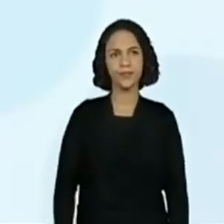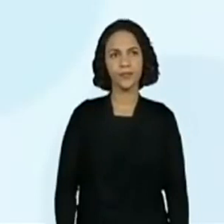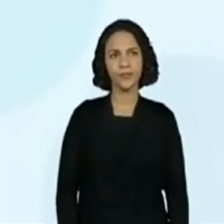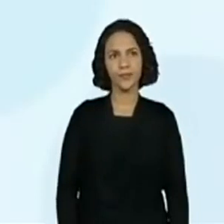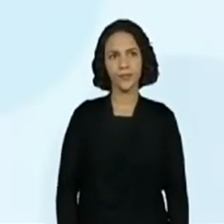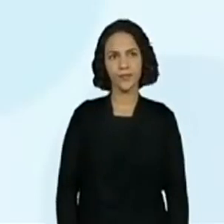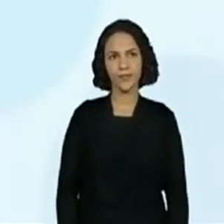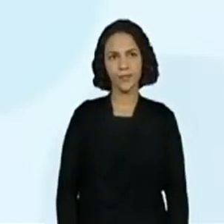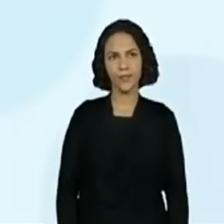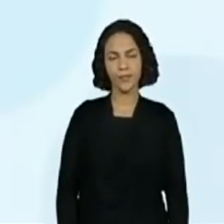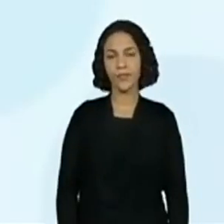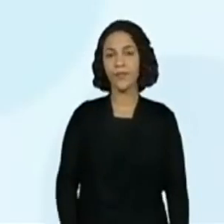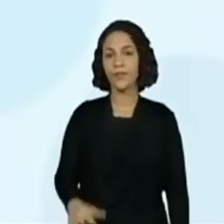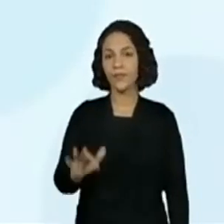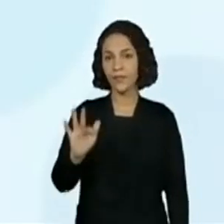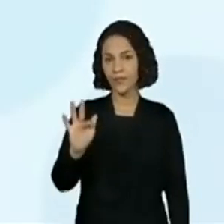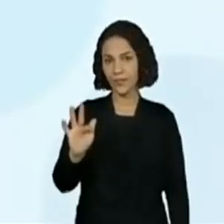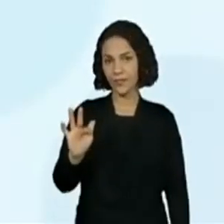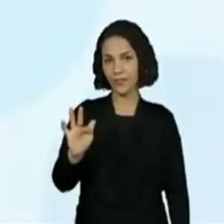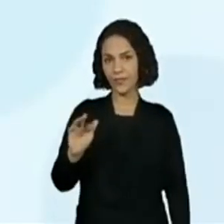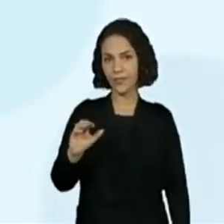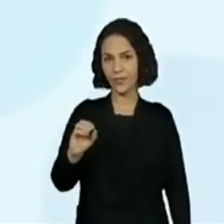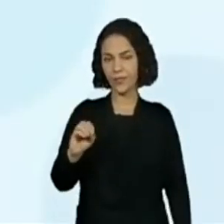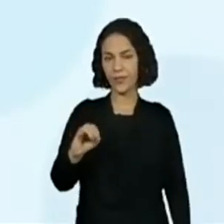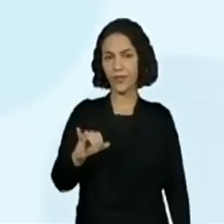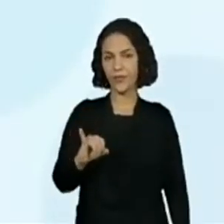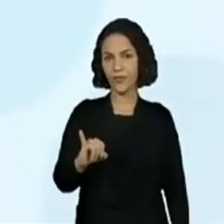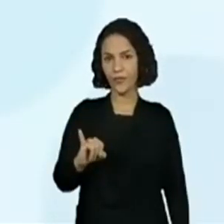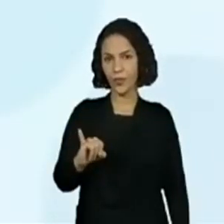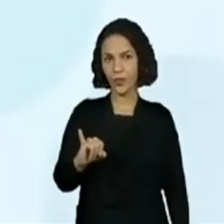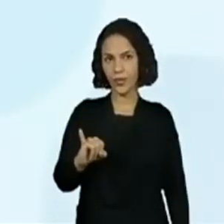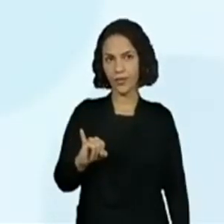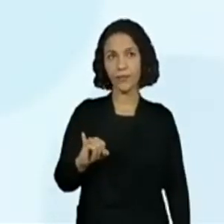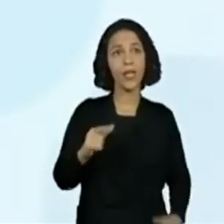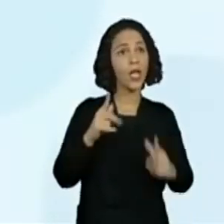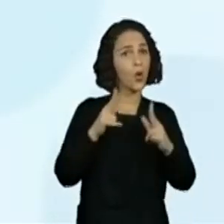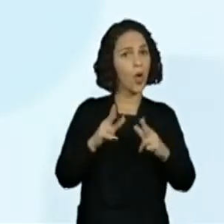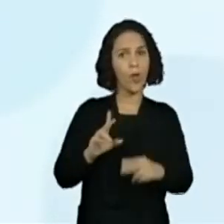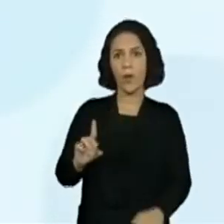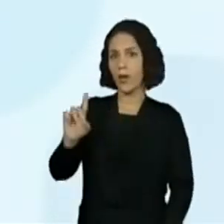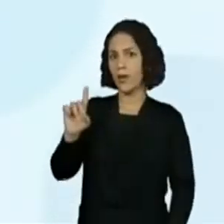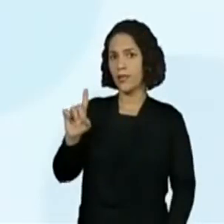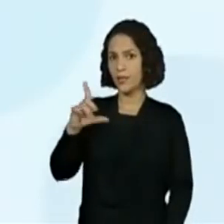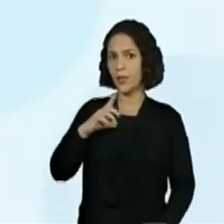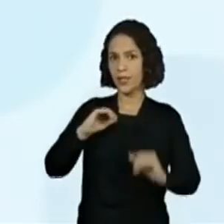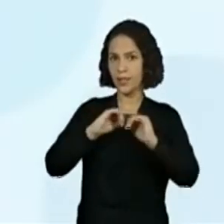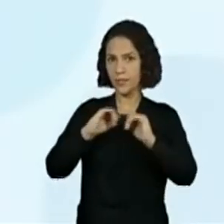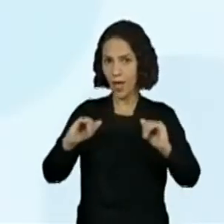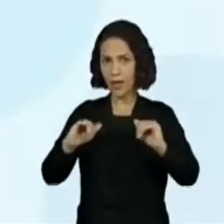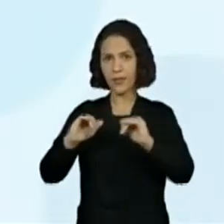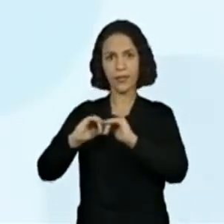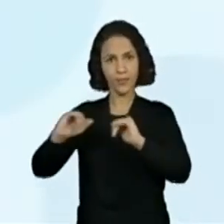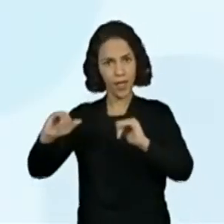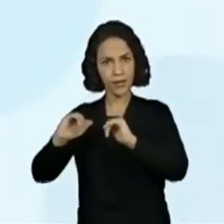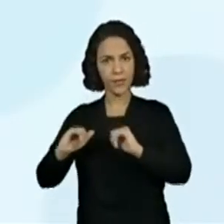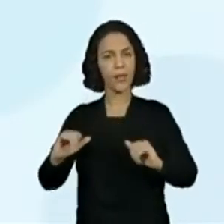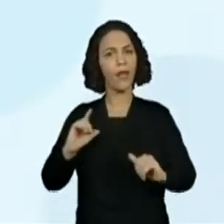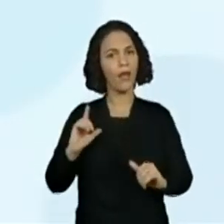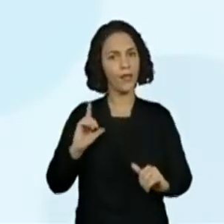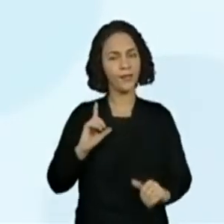Foi. Foi. Ó, eu continuo separando as palavras, igual na outra escrita. Foi. Embora.